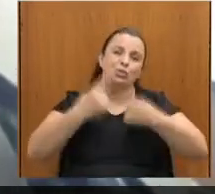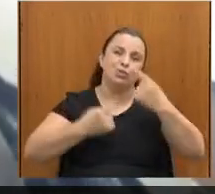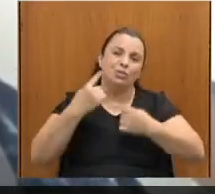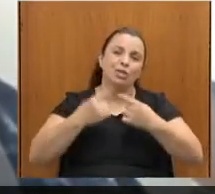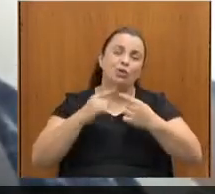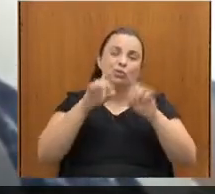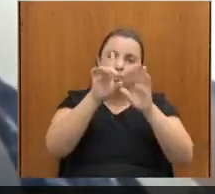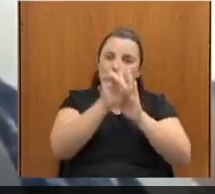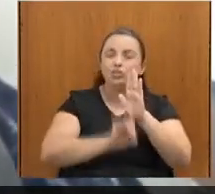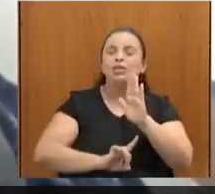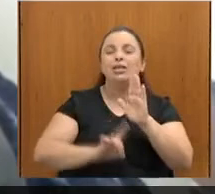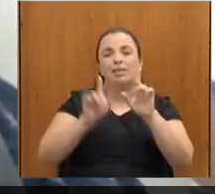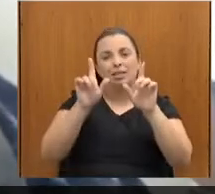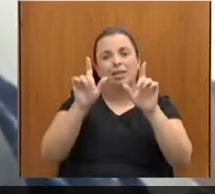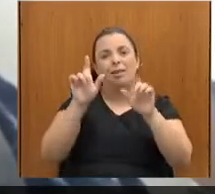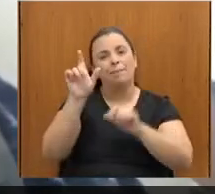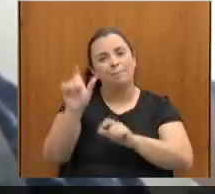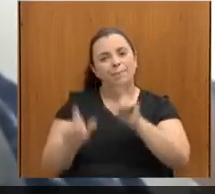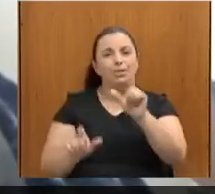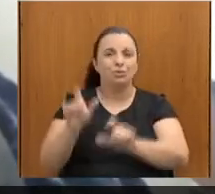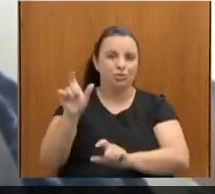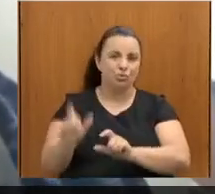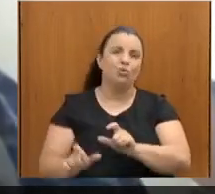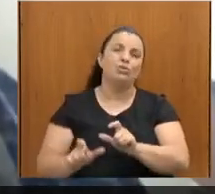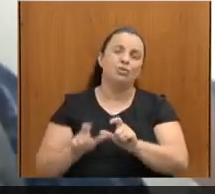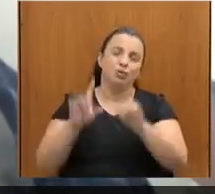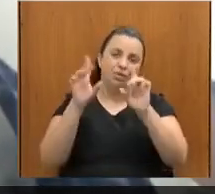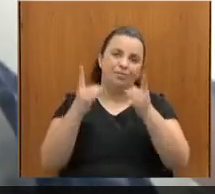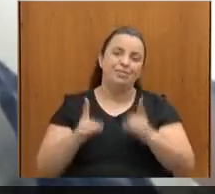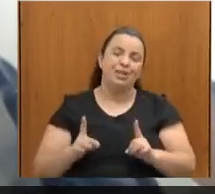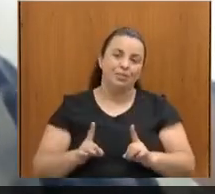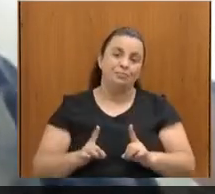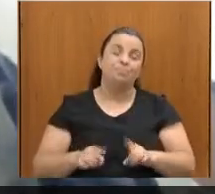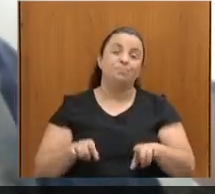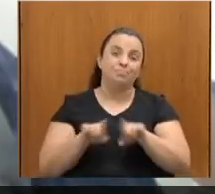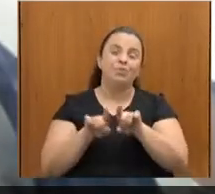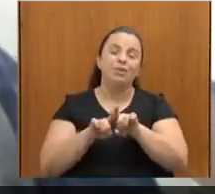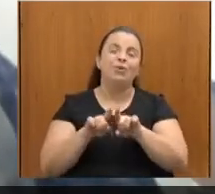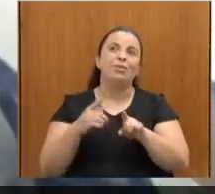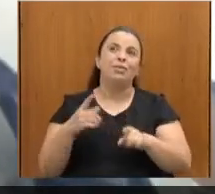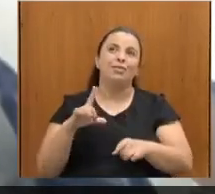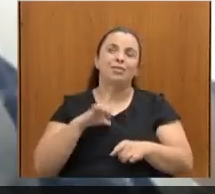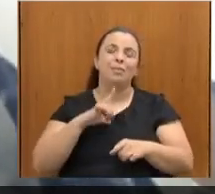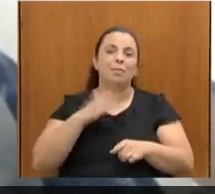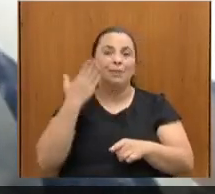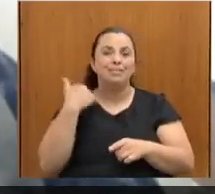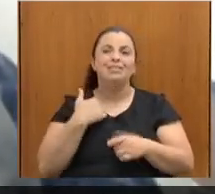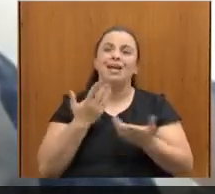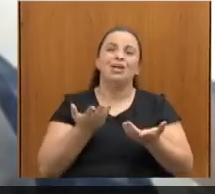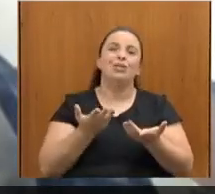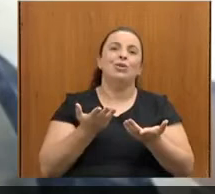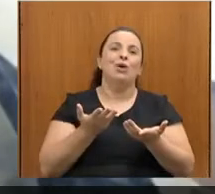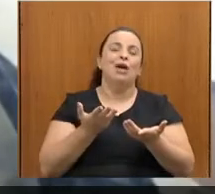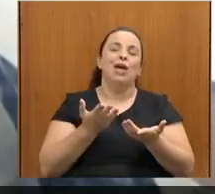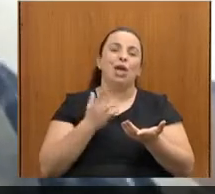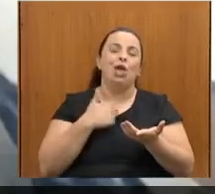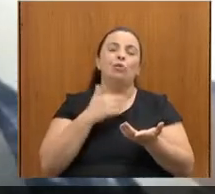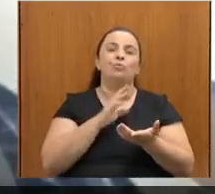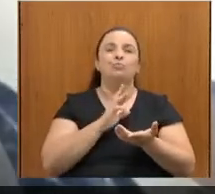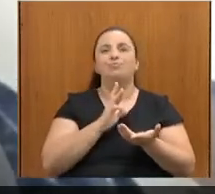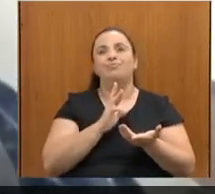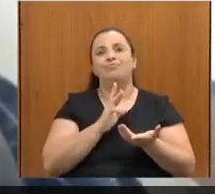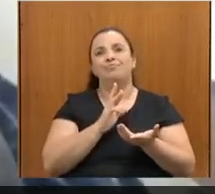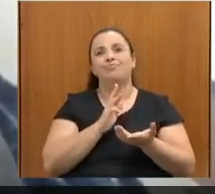frente da Rede Mineira de Tecnologia Assistiva. Eu, hoje, gestora pública, eu procuro